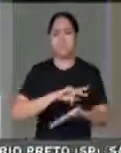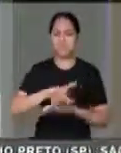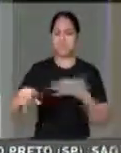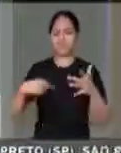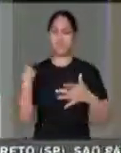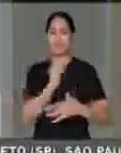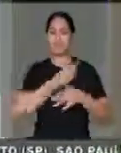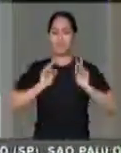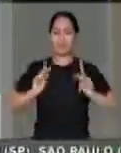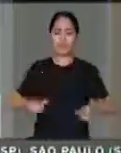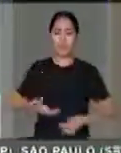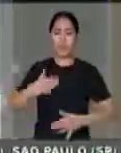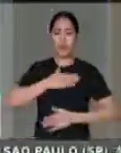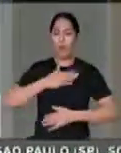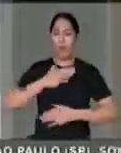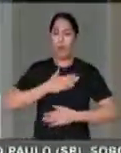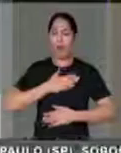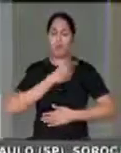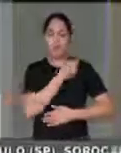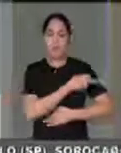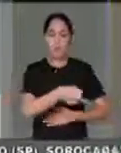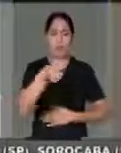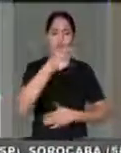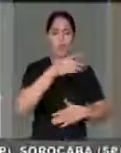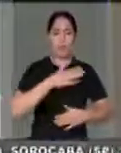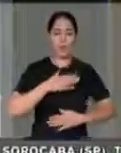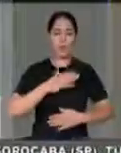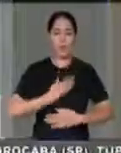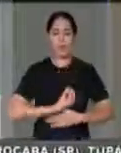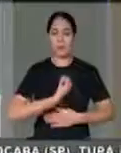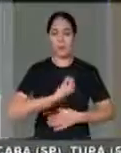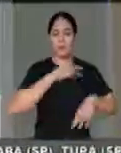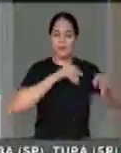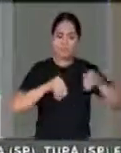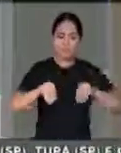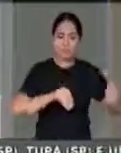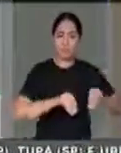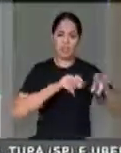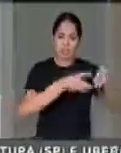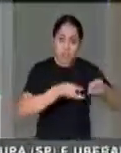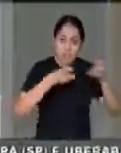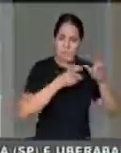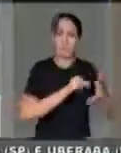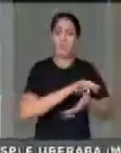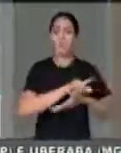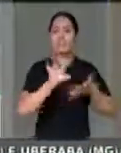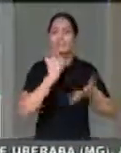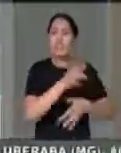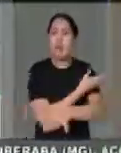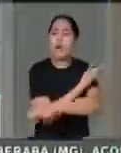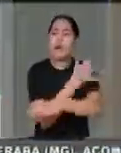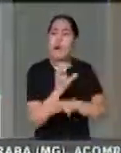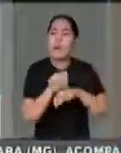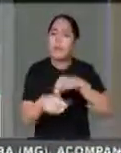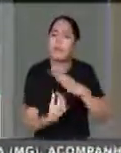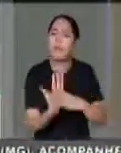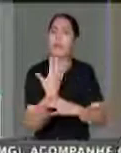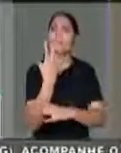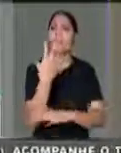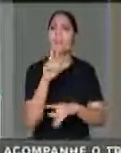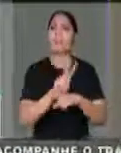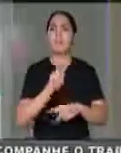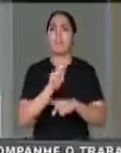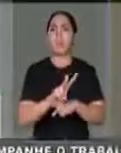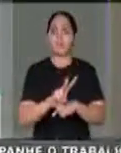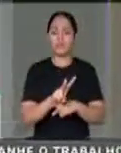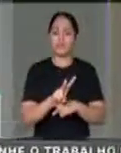os nossos corpos, sobre os corpos de quem há tanto tempo vive da terra, tira da terra só aquilo que é para plantar e preserva